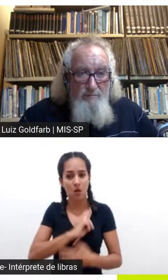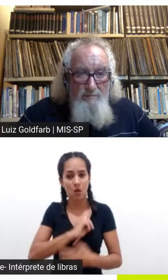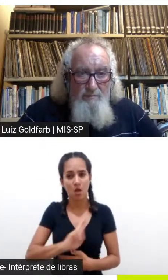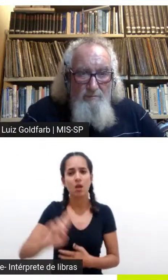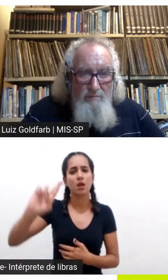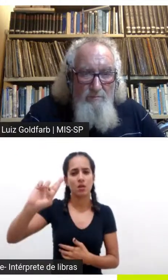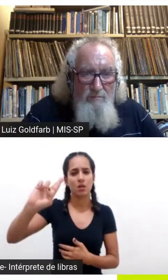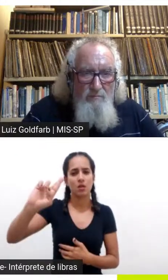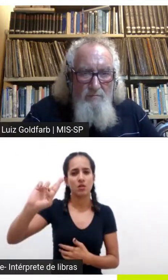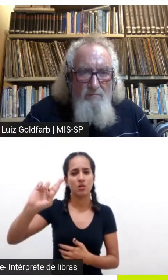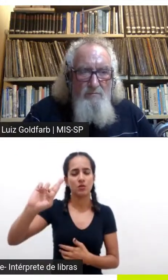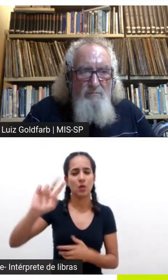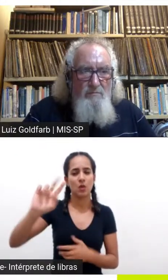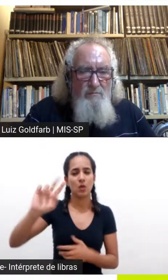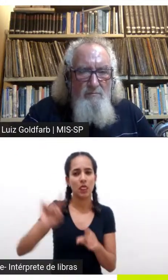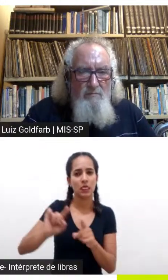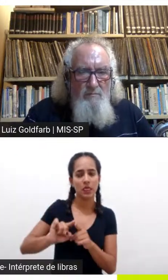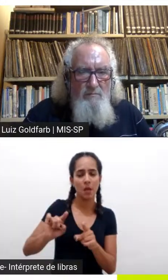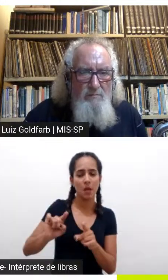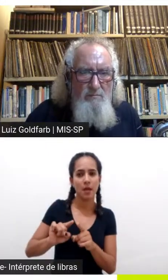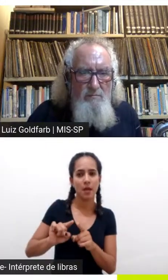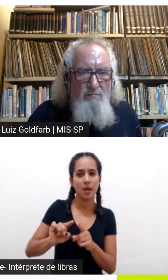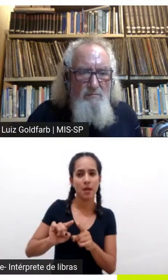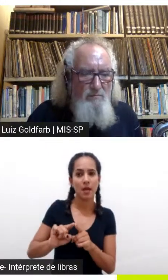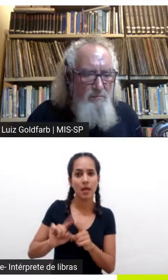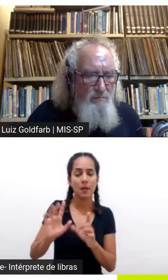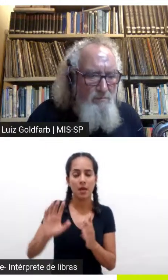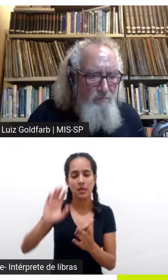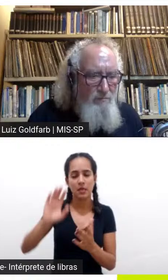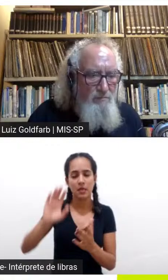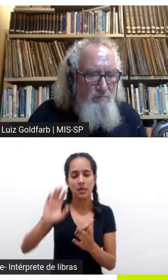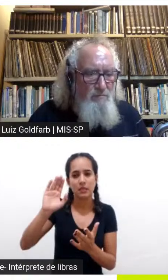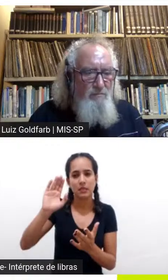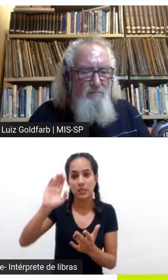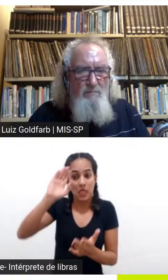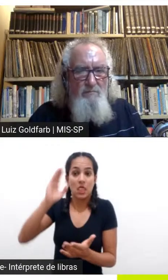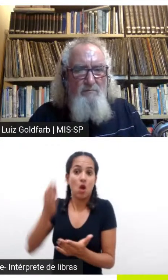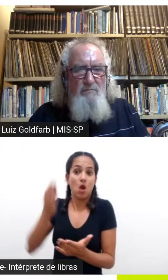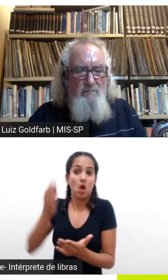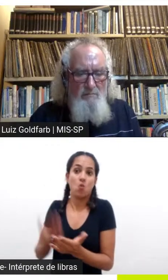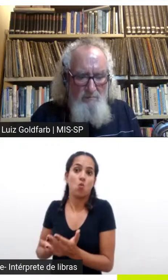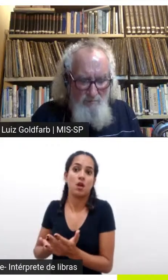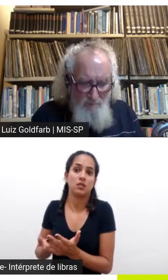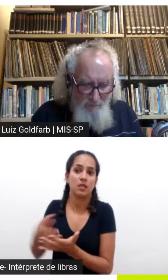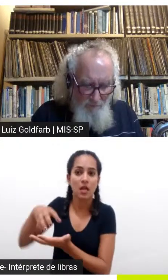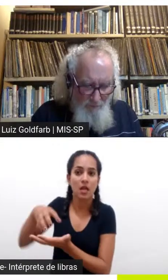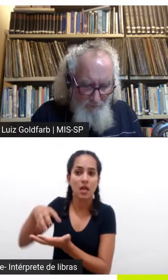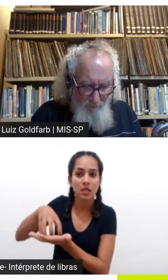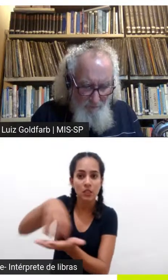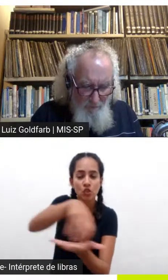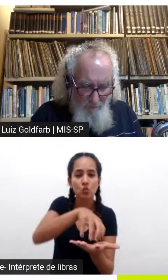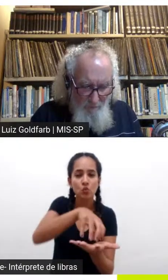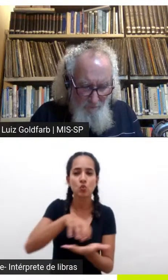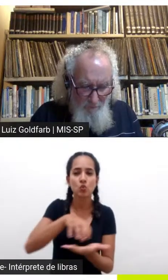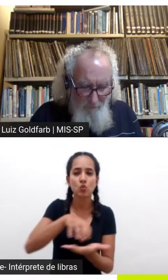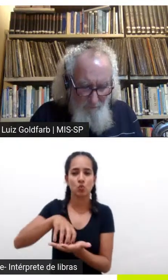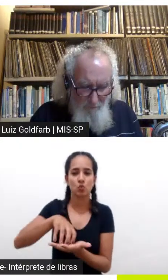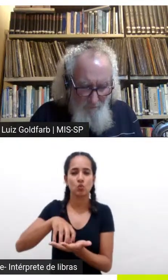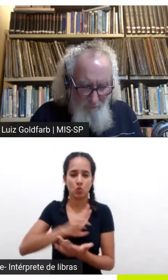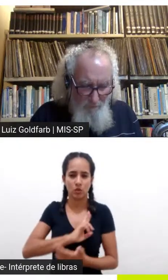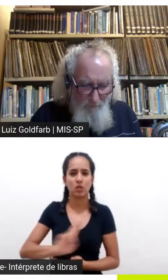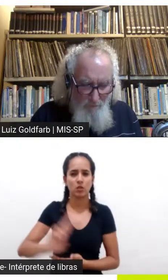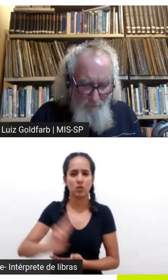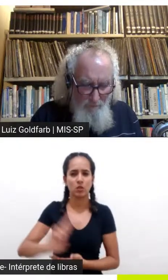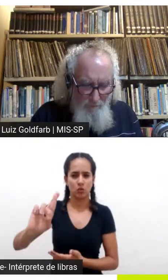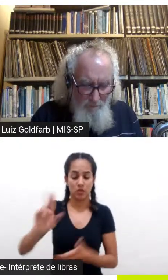descreditamento não da religião e da espiritualidade mas das instituições religiosas sim e esse foi o período em que